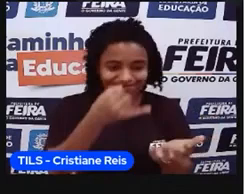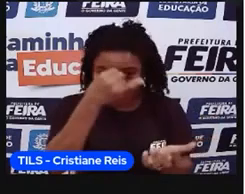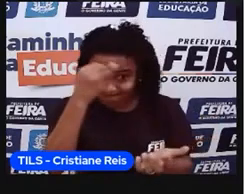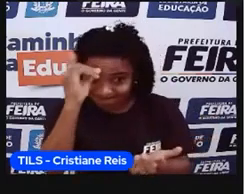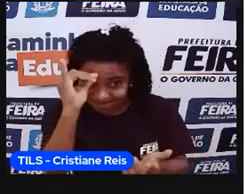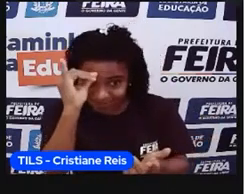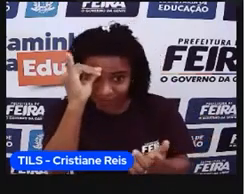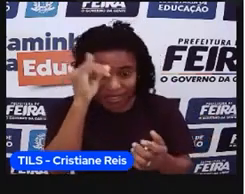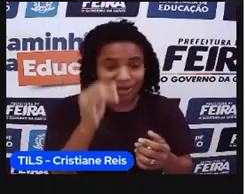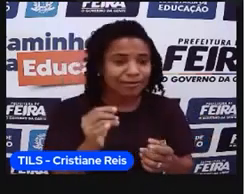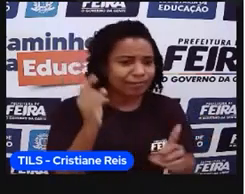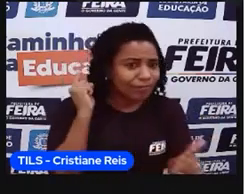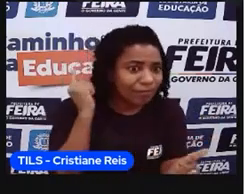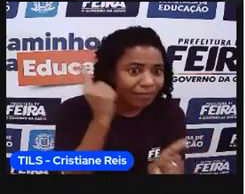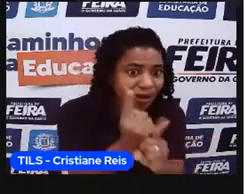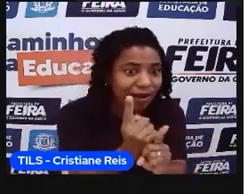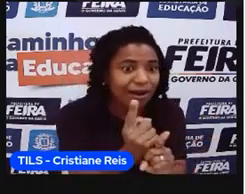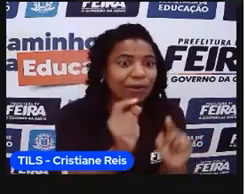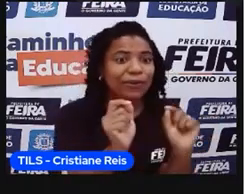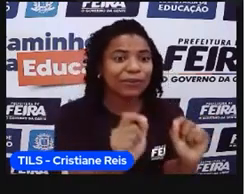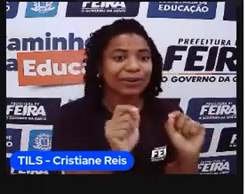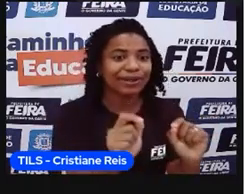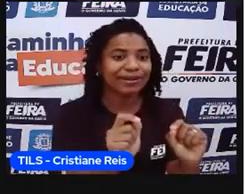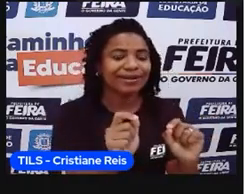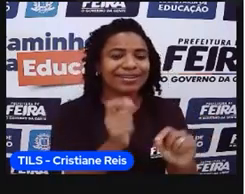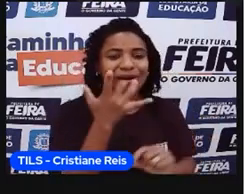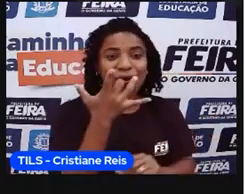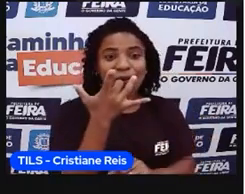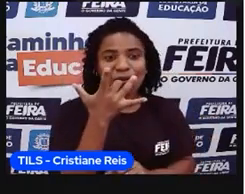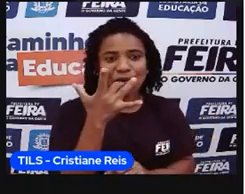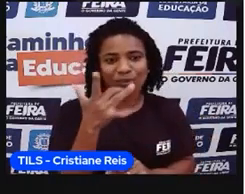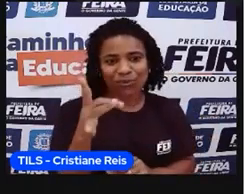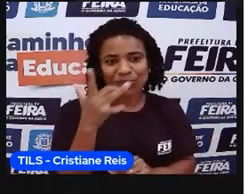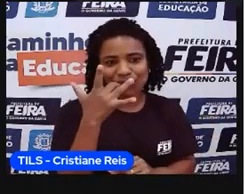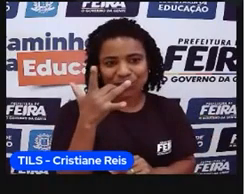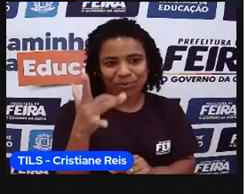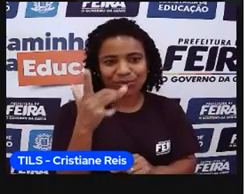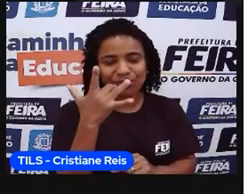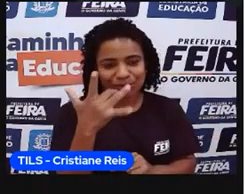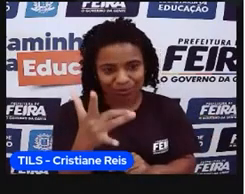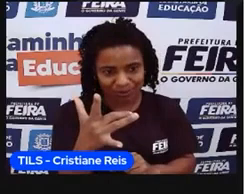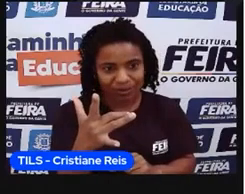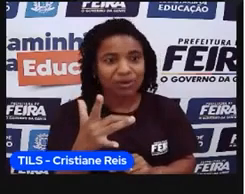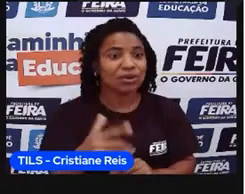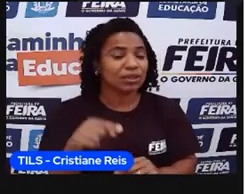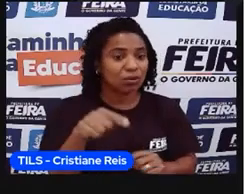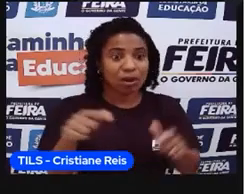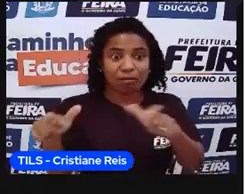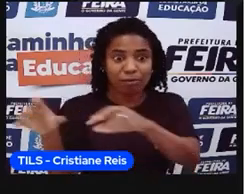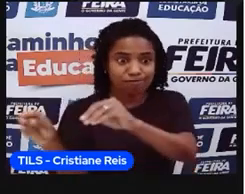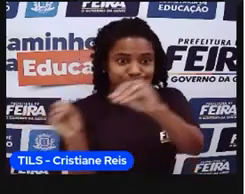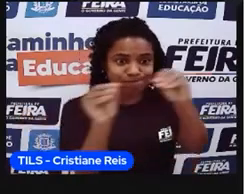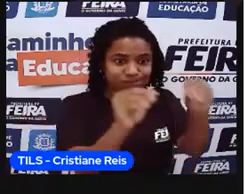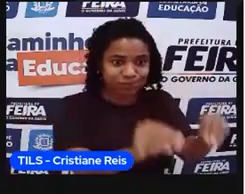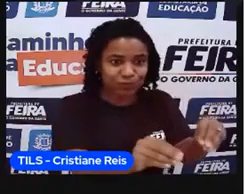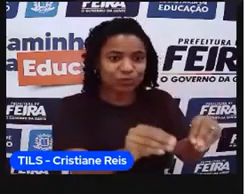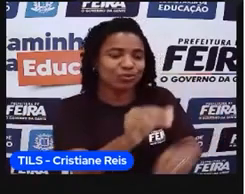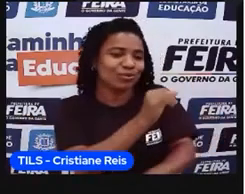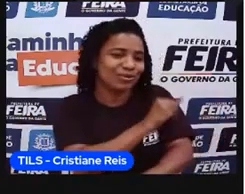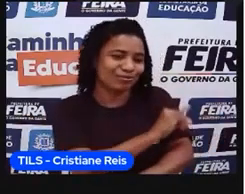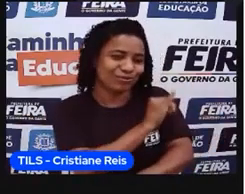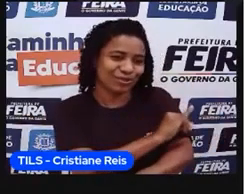preciosos, e aí eles resolveram, né, instalar o governo aí nessa região, mais precisamente no Rio de Janeiro,